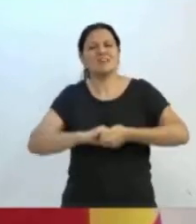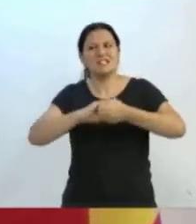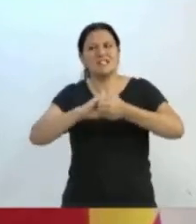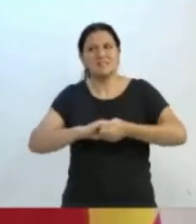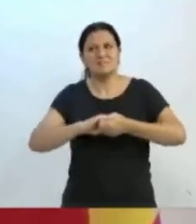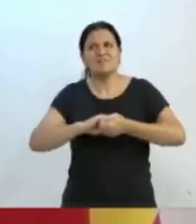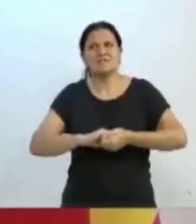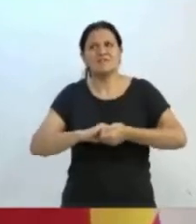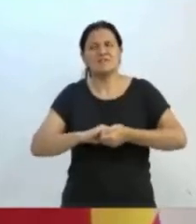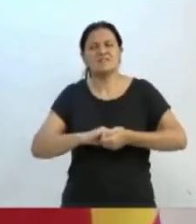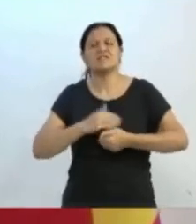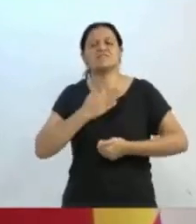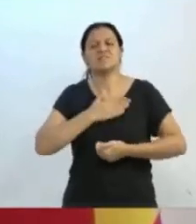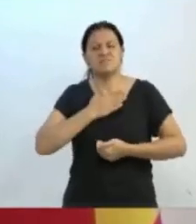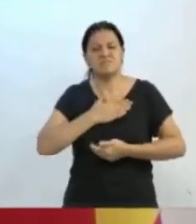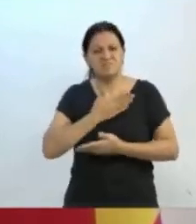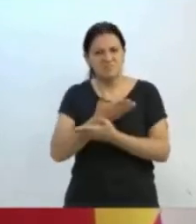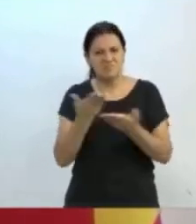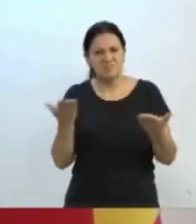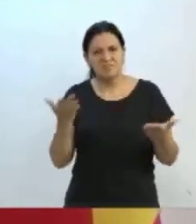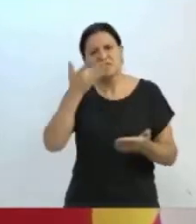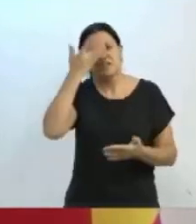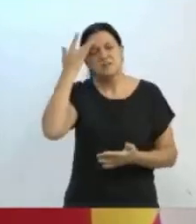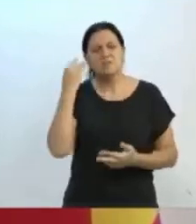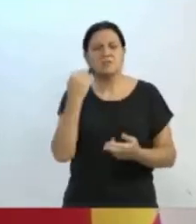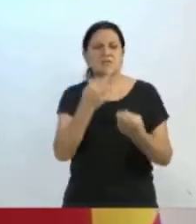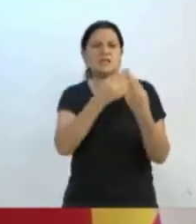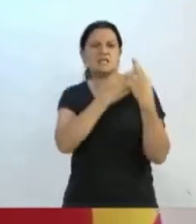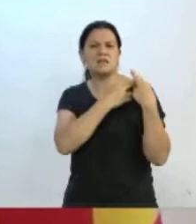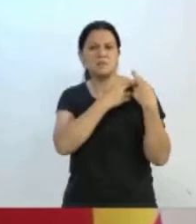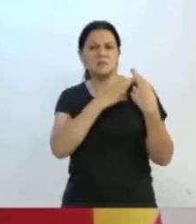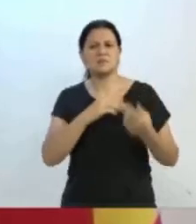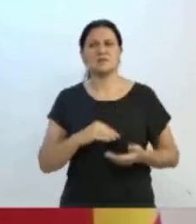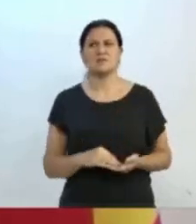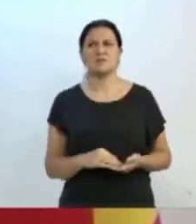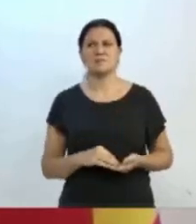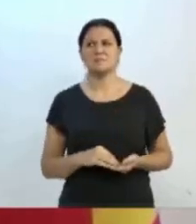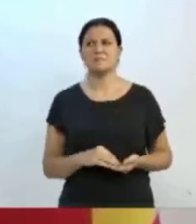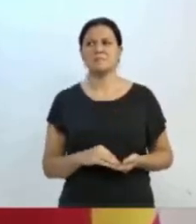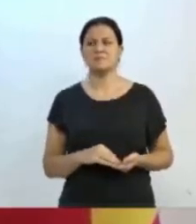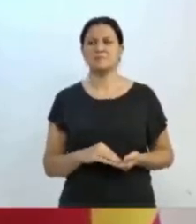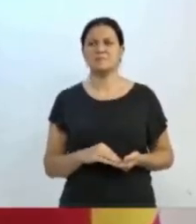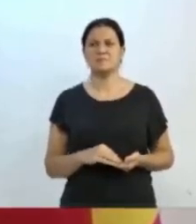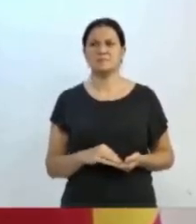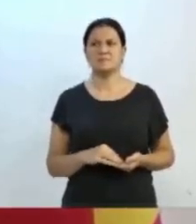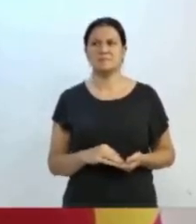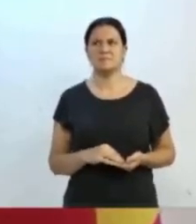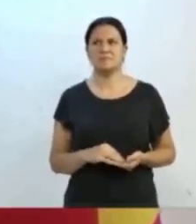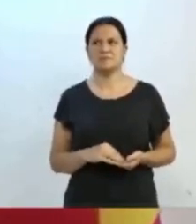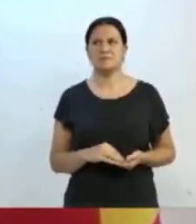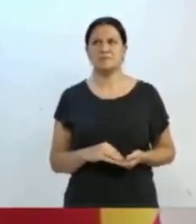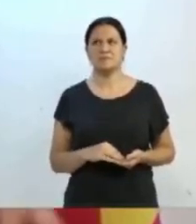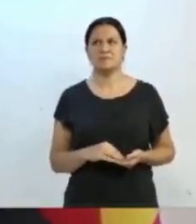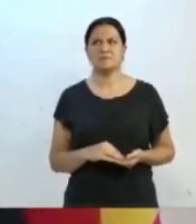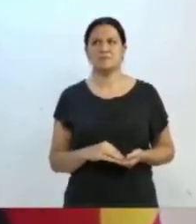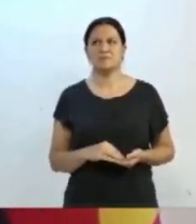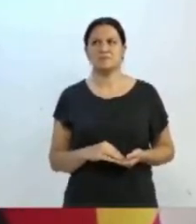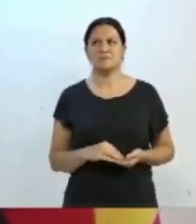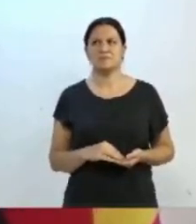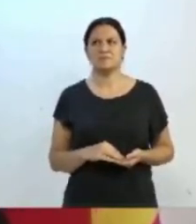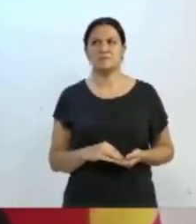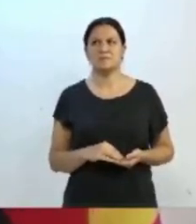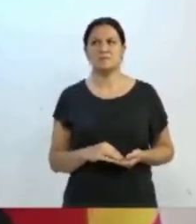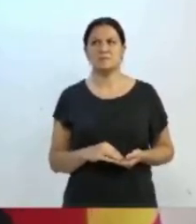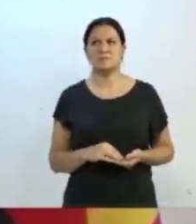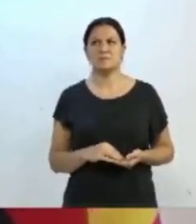a dar os parabéns às pessoas que estão à frente dessa obra. Eu também, no dia de hoje, aproveitei a